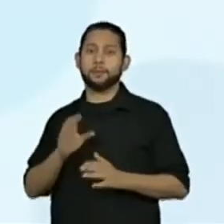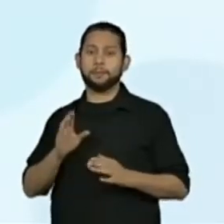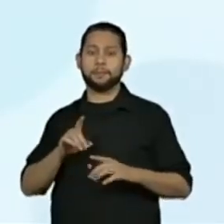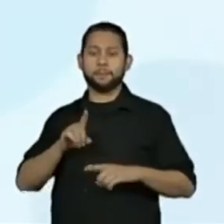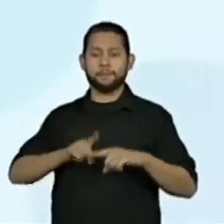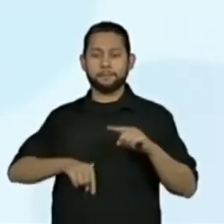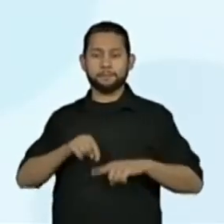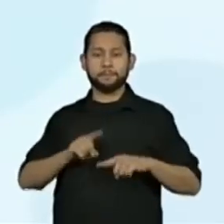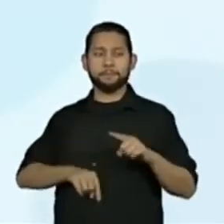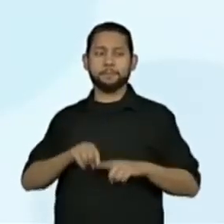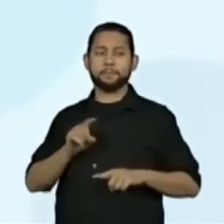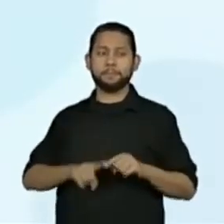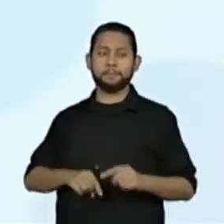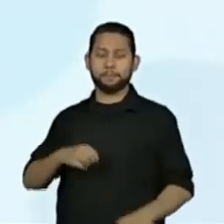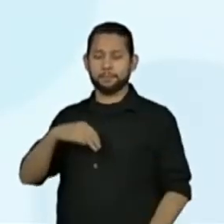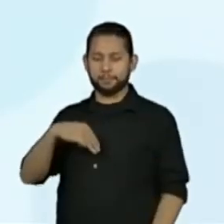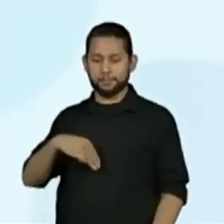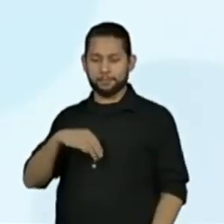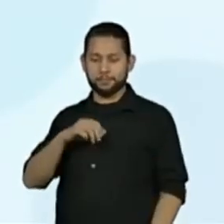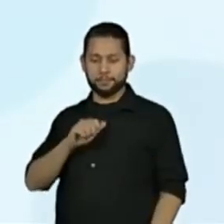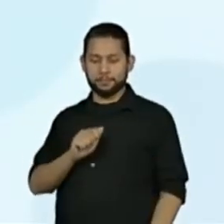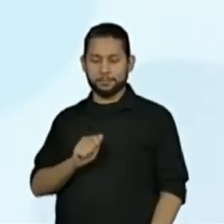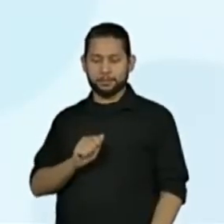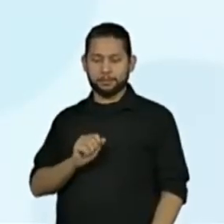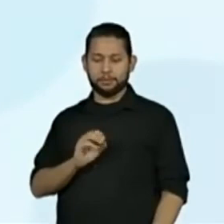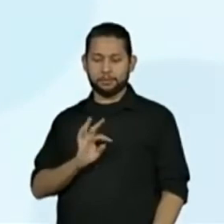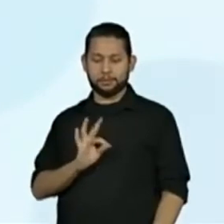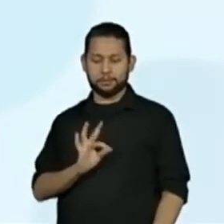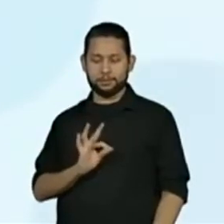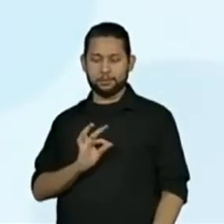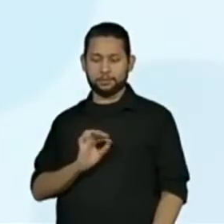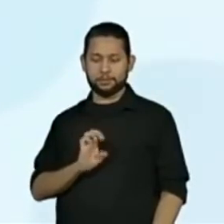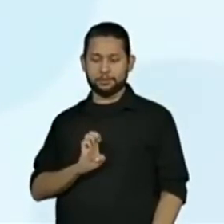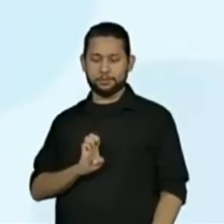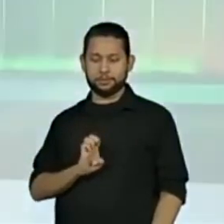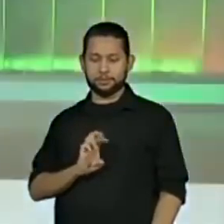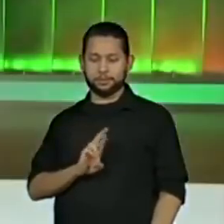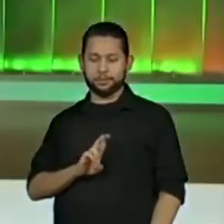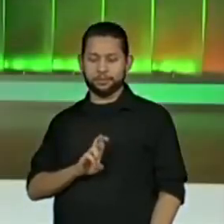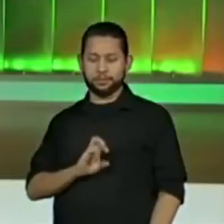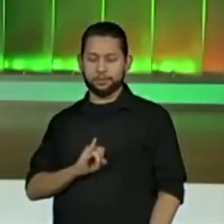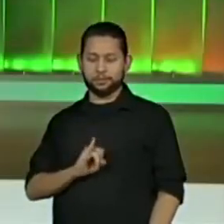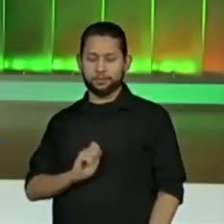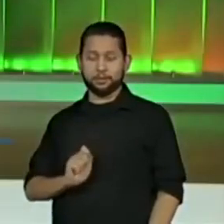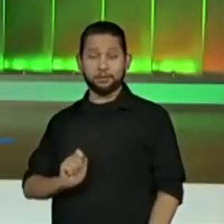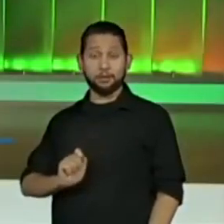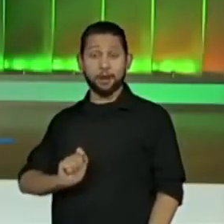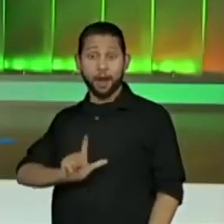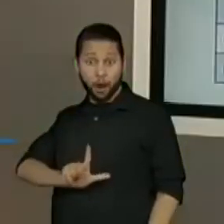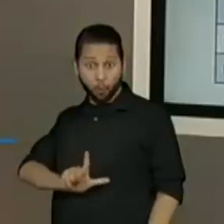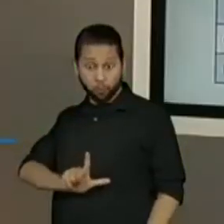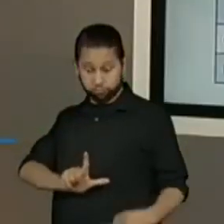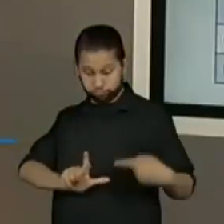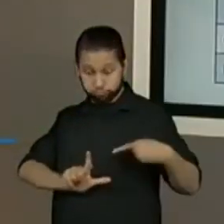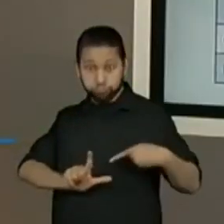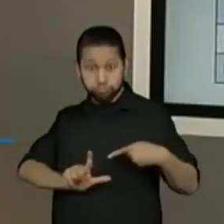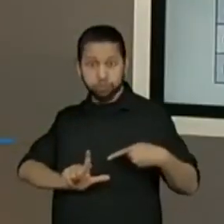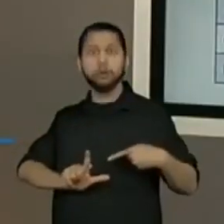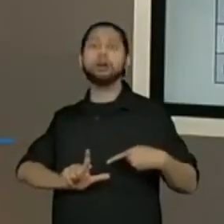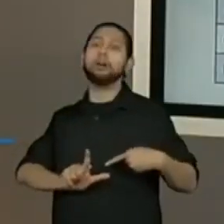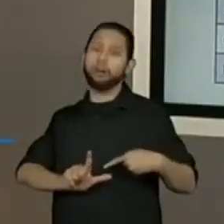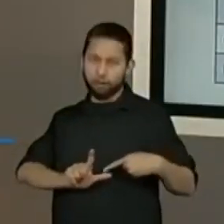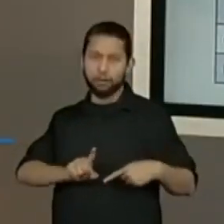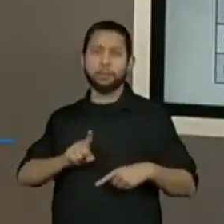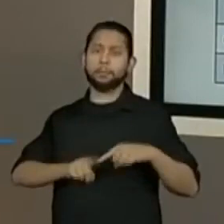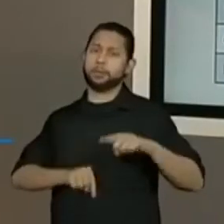nesse contexto que estava aí no texto. A palavra material termina em L e, no